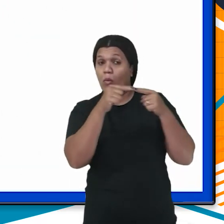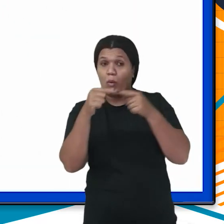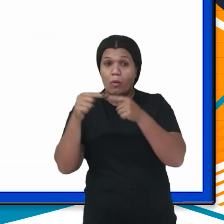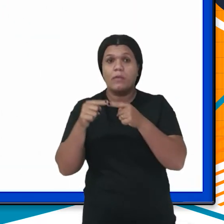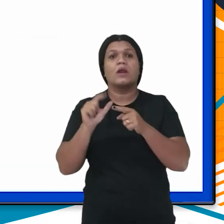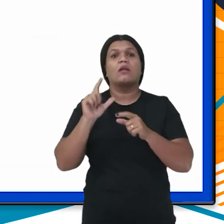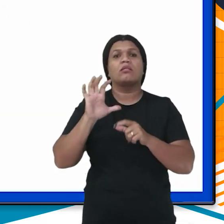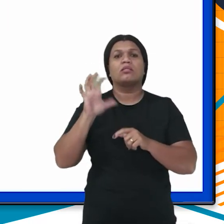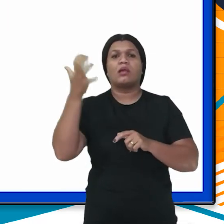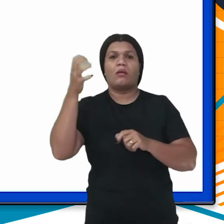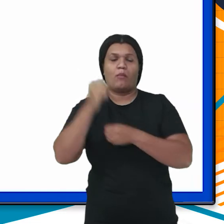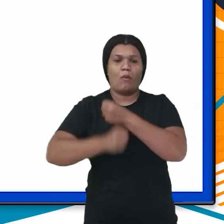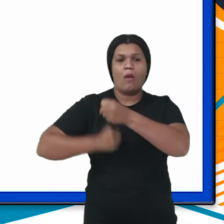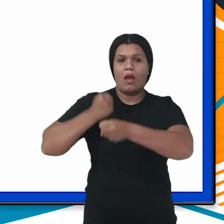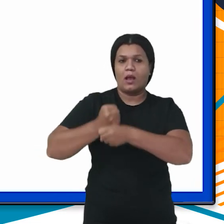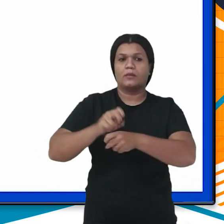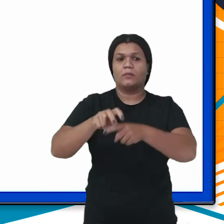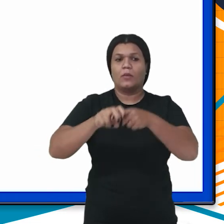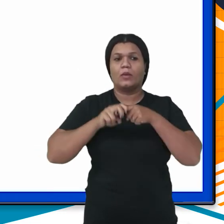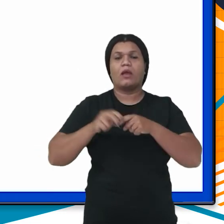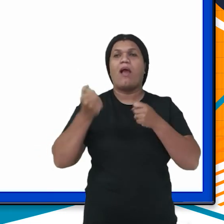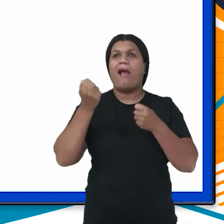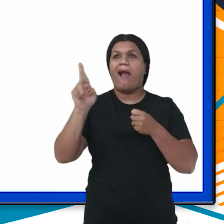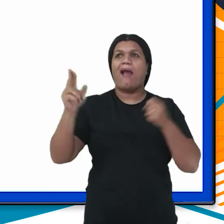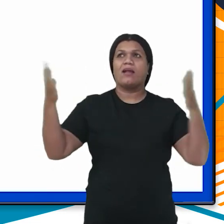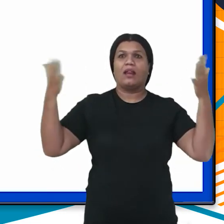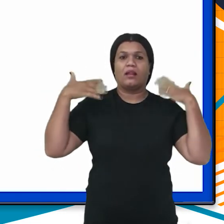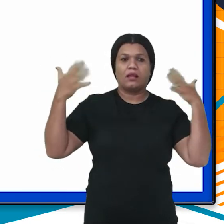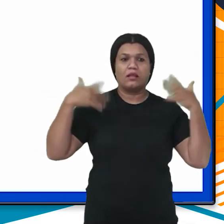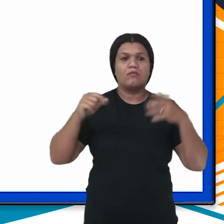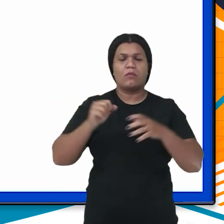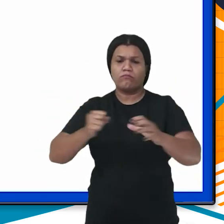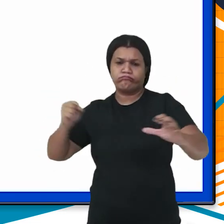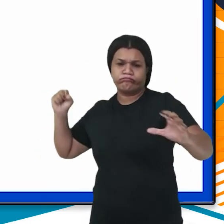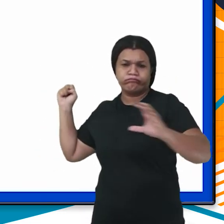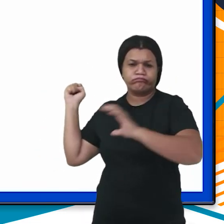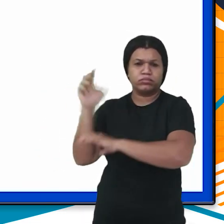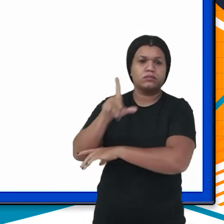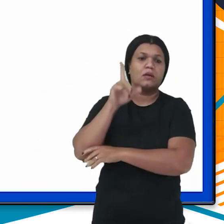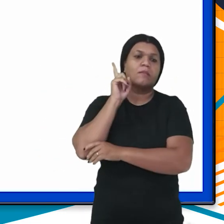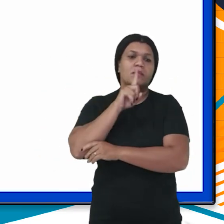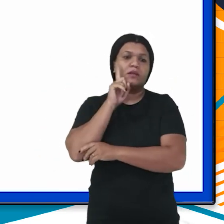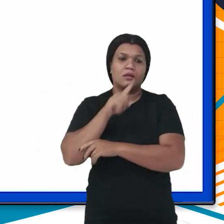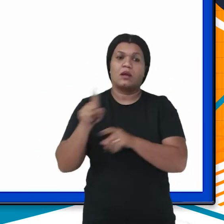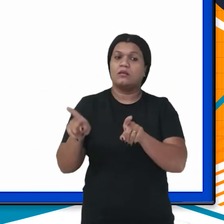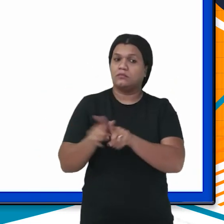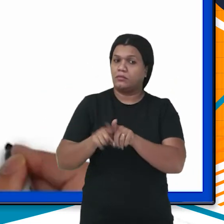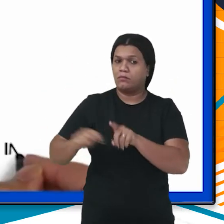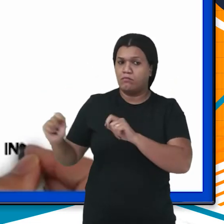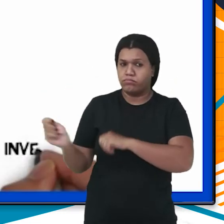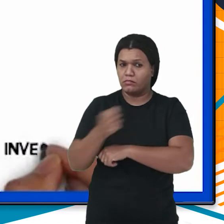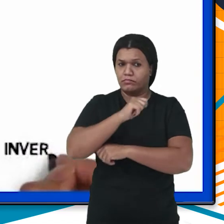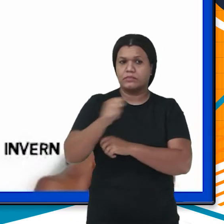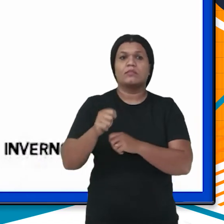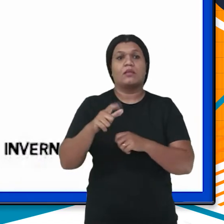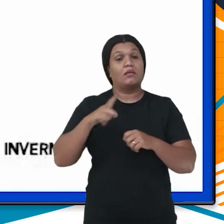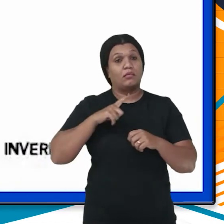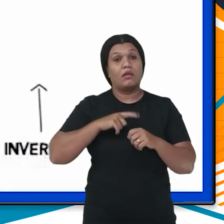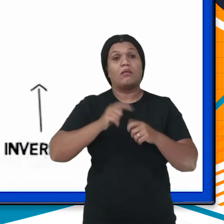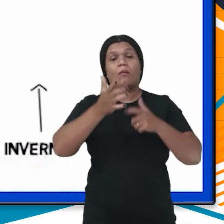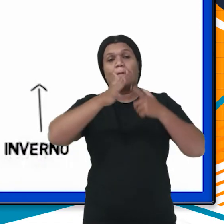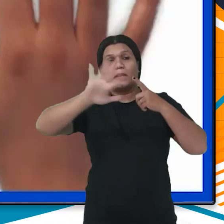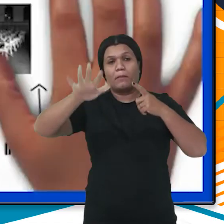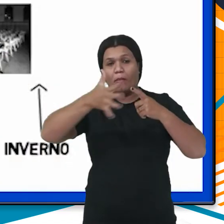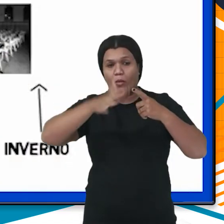era comum praticar ao ar livre futebol americano e beisebol durante a primavera e outono. Já durante o inverno,